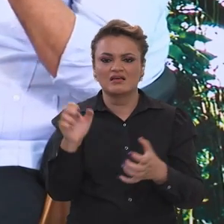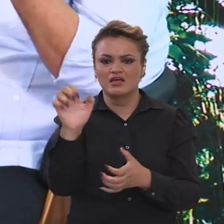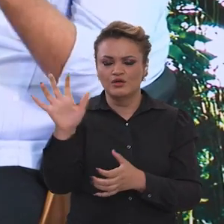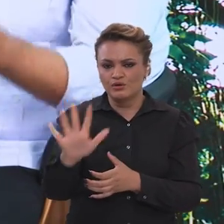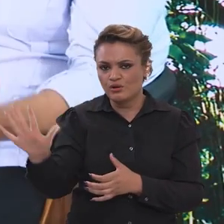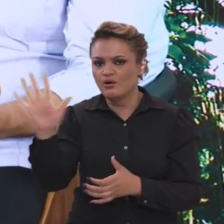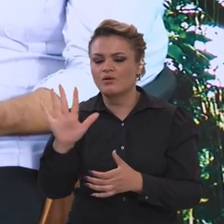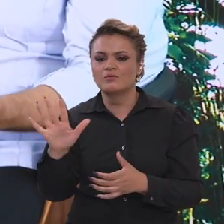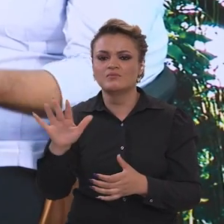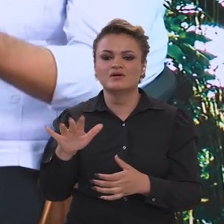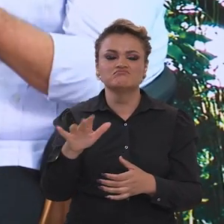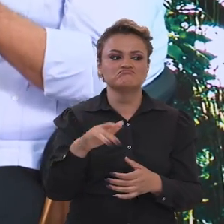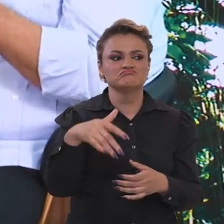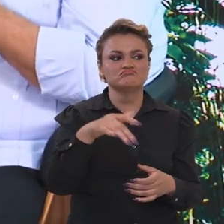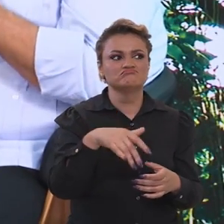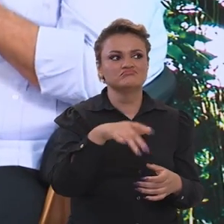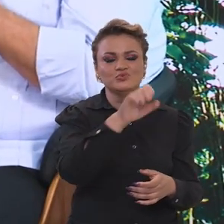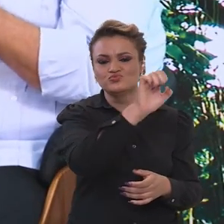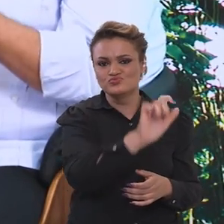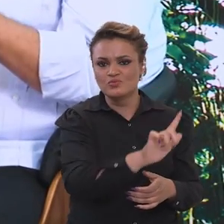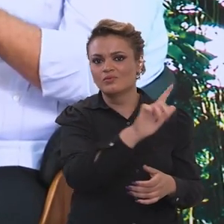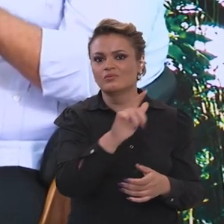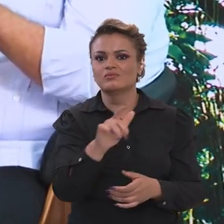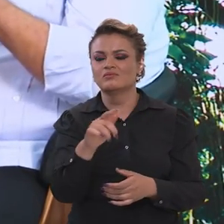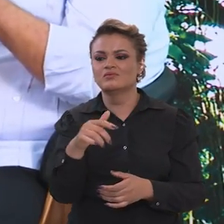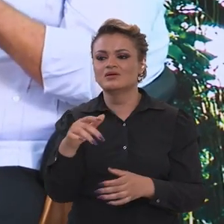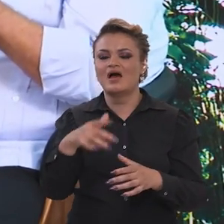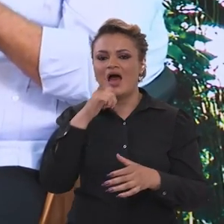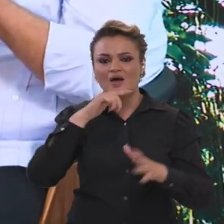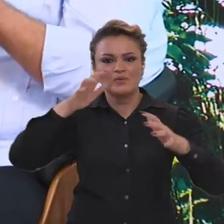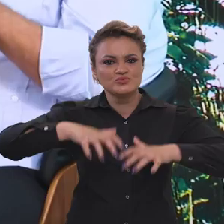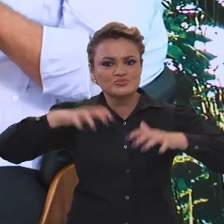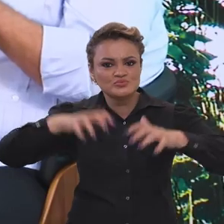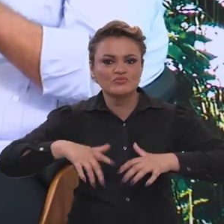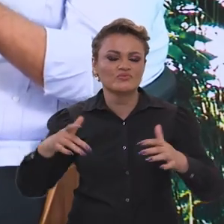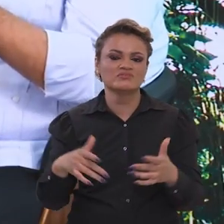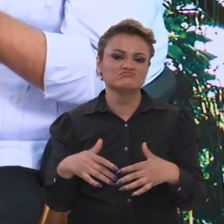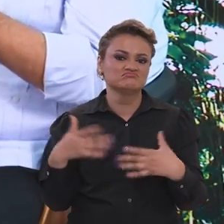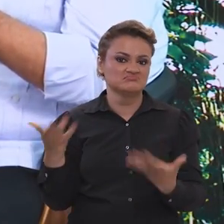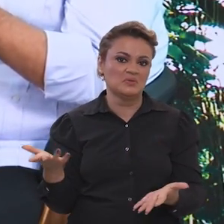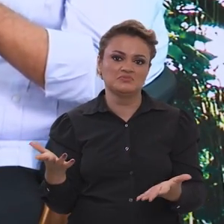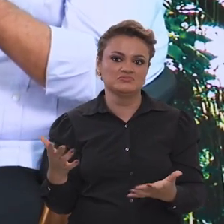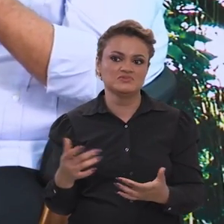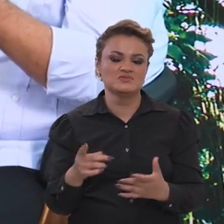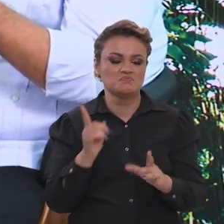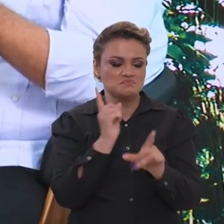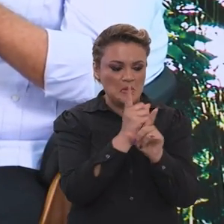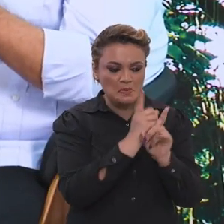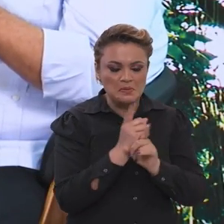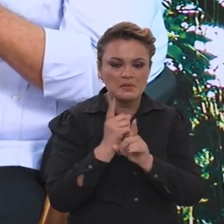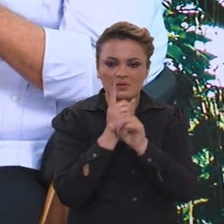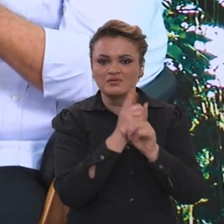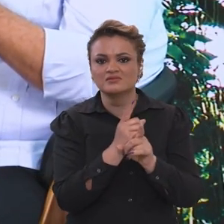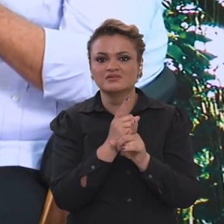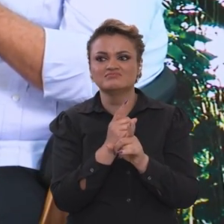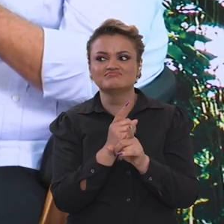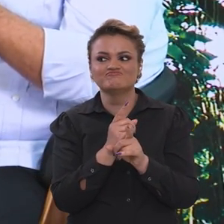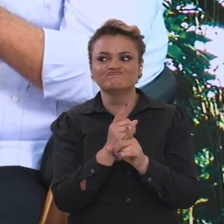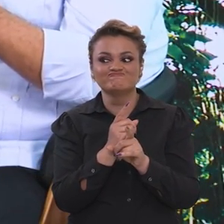na Europa, no sul do país, as enchentes. Então, são sinais